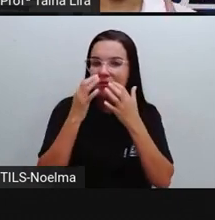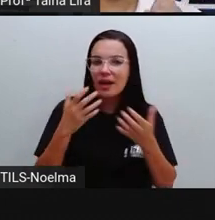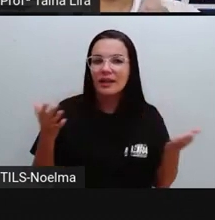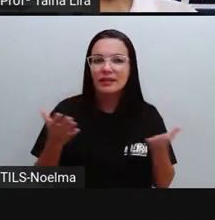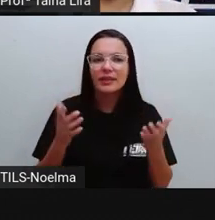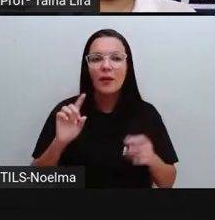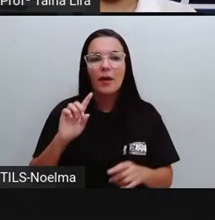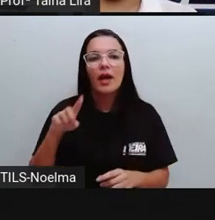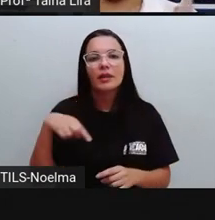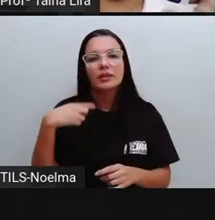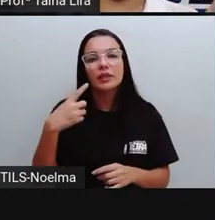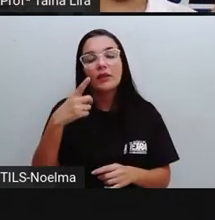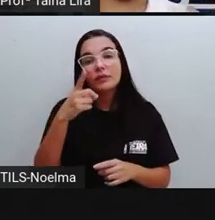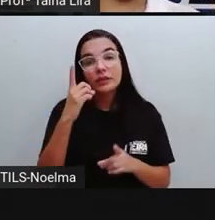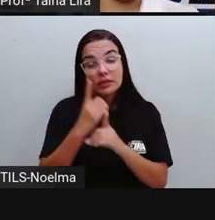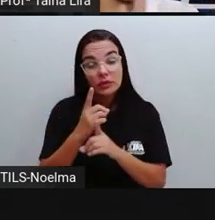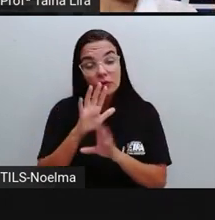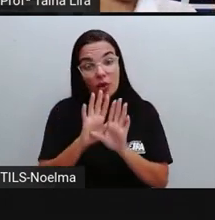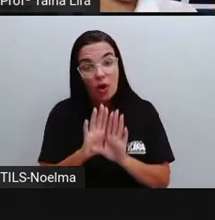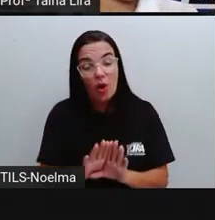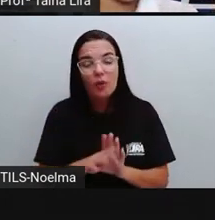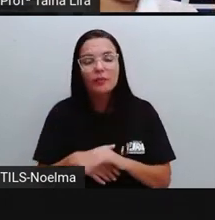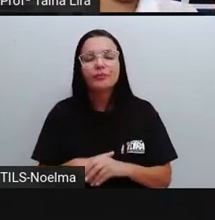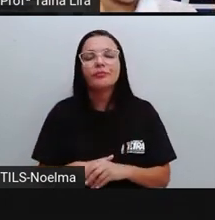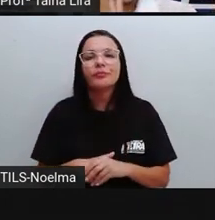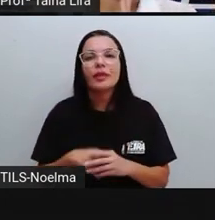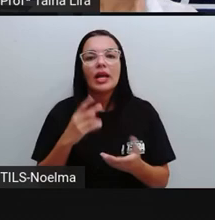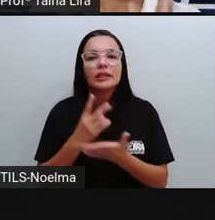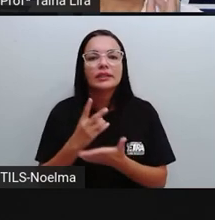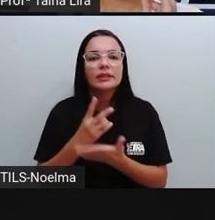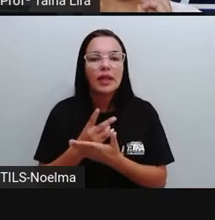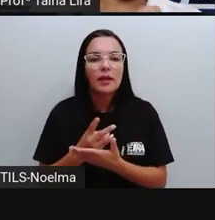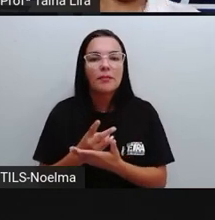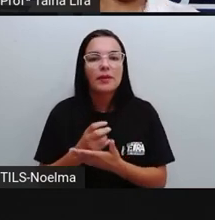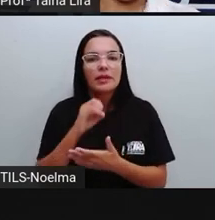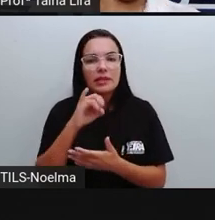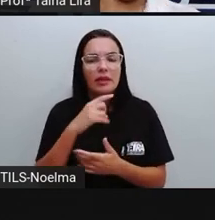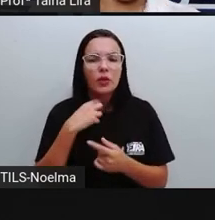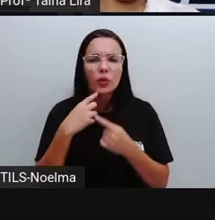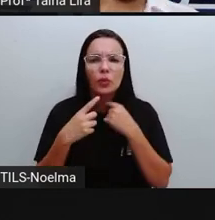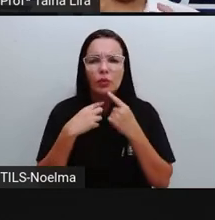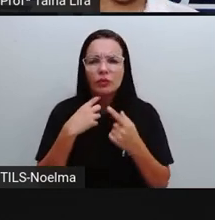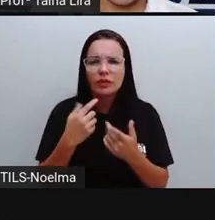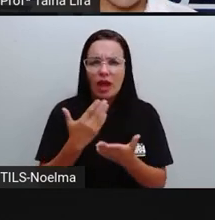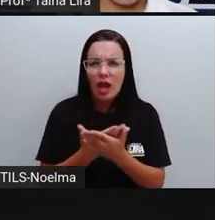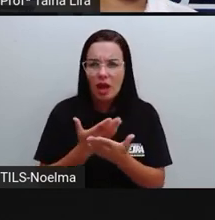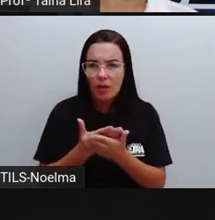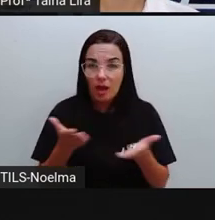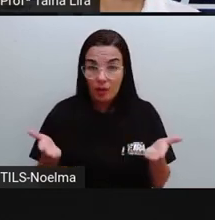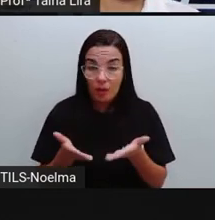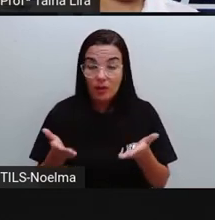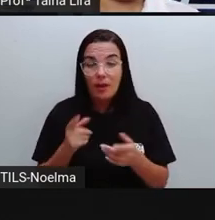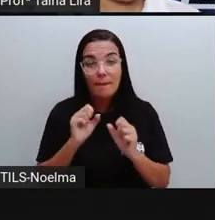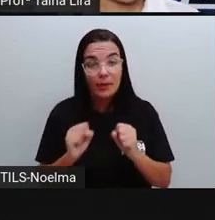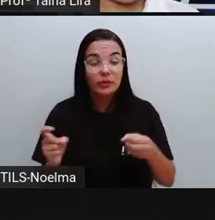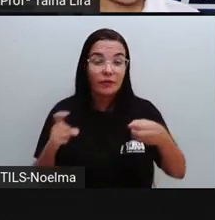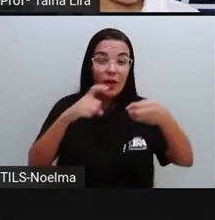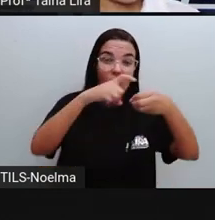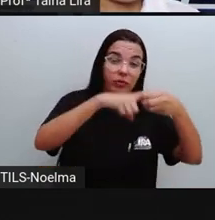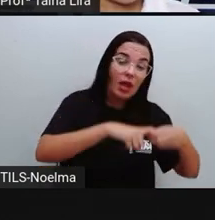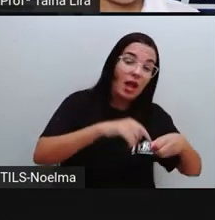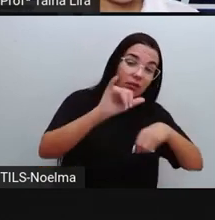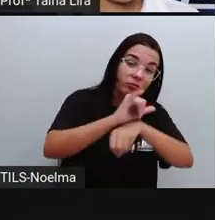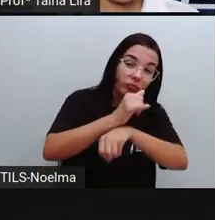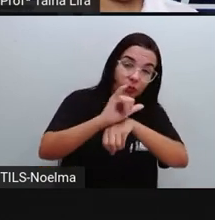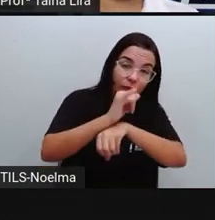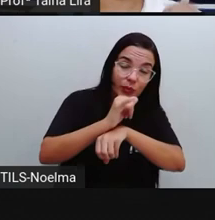E já sabem, recomendações que eu sempre deixo aqui no final. Se ficou alguma dúvida sobre esta aula, pode voltar lá